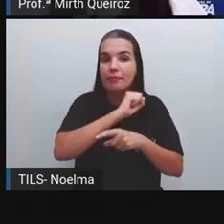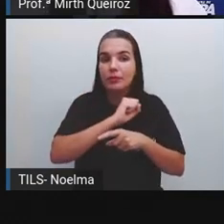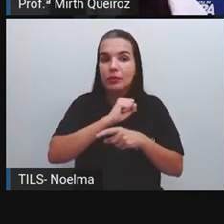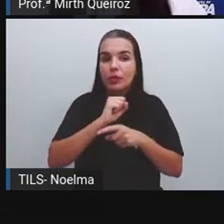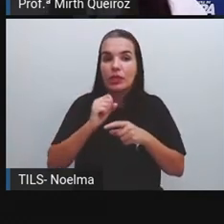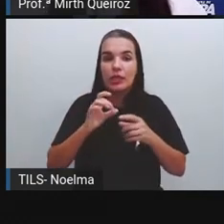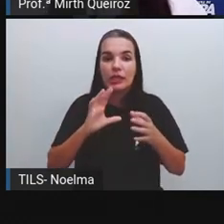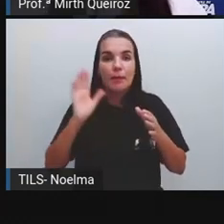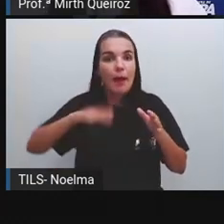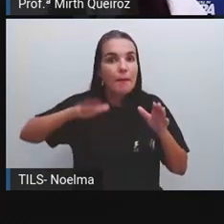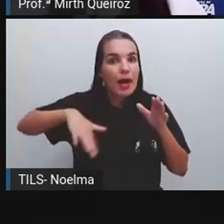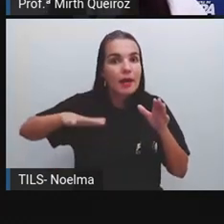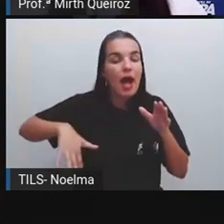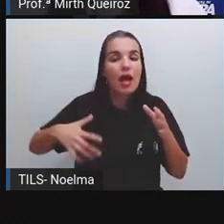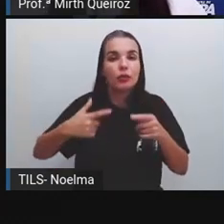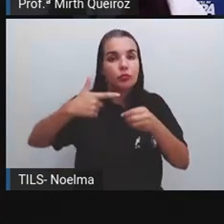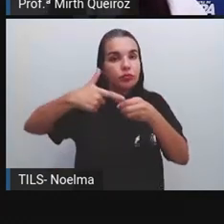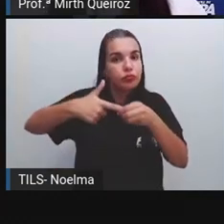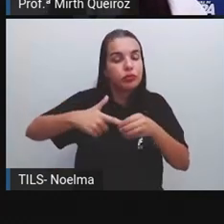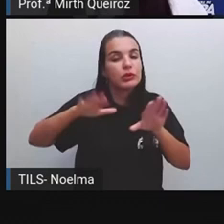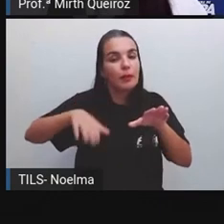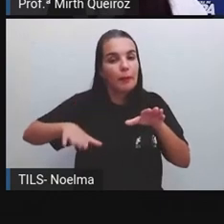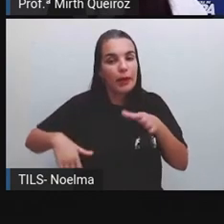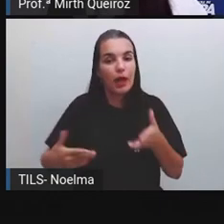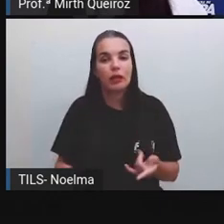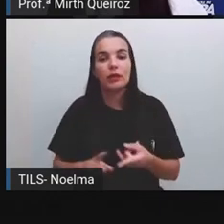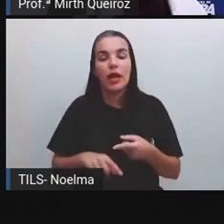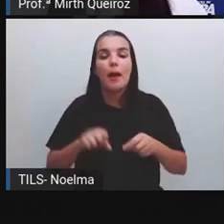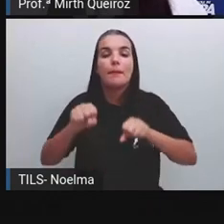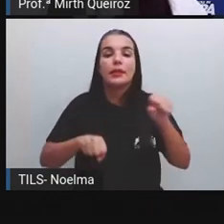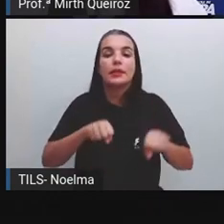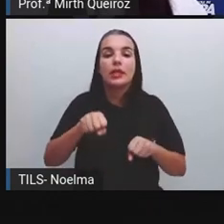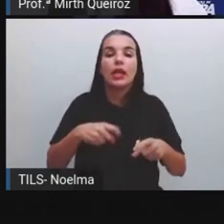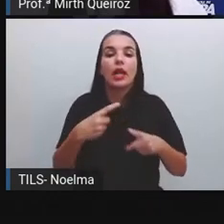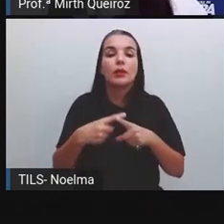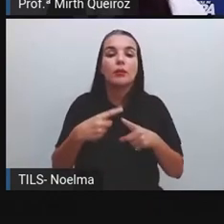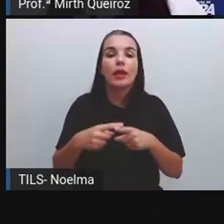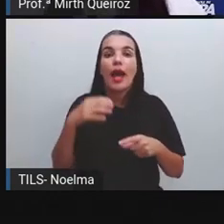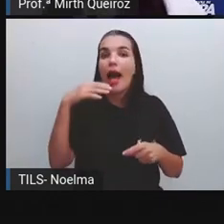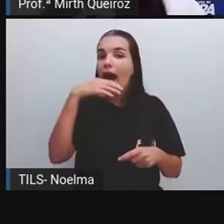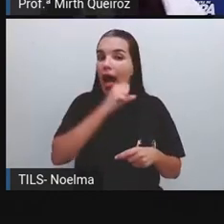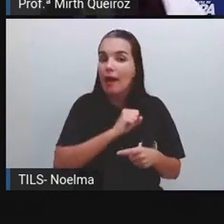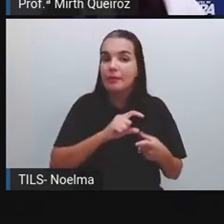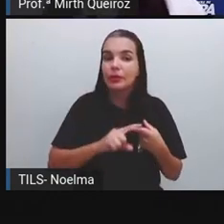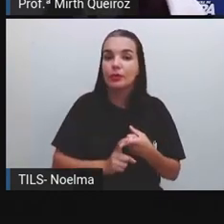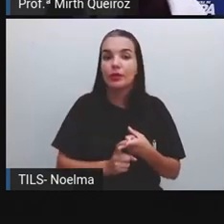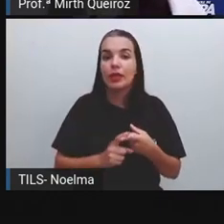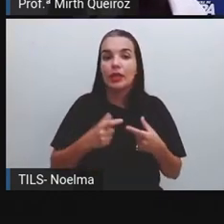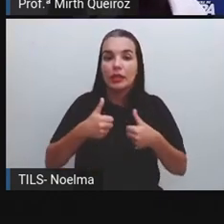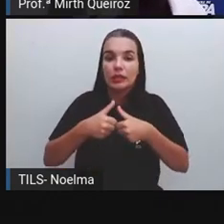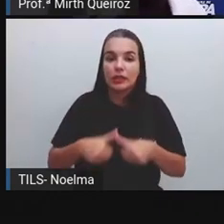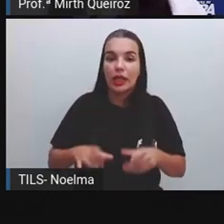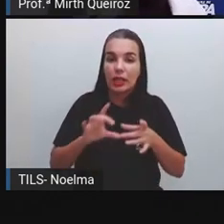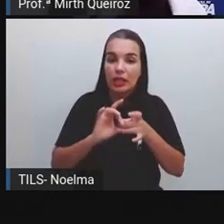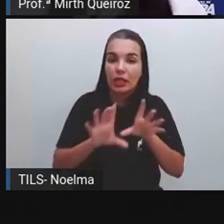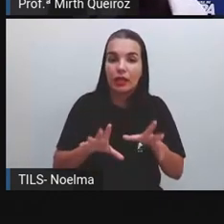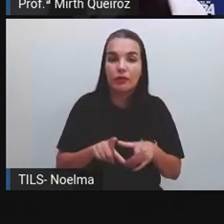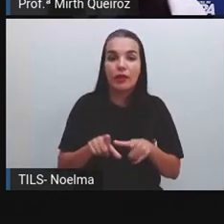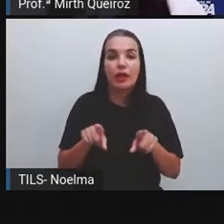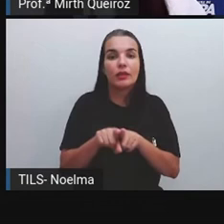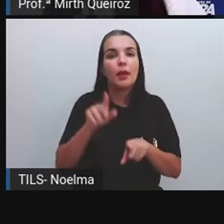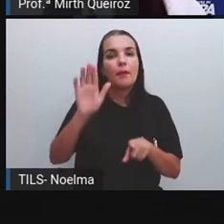ser mais barato, também o custo é mais barato. A bicicleta, as pessoas preferem por ser mais rápido, estar disponível,